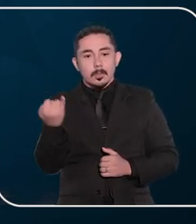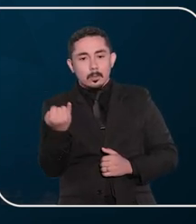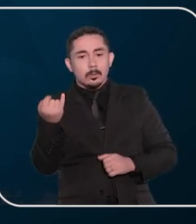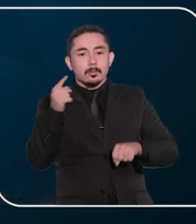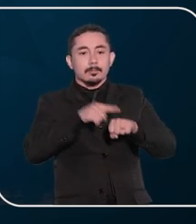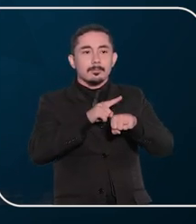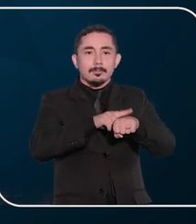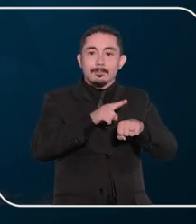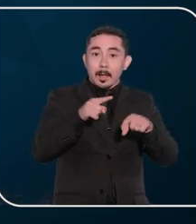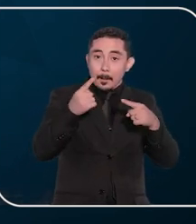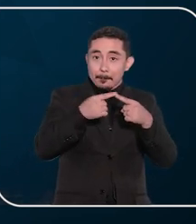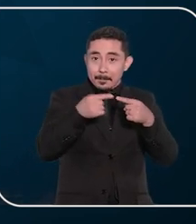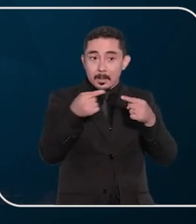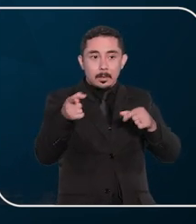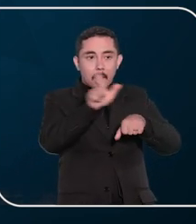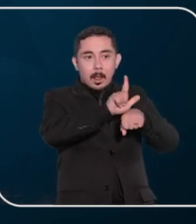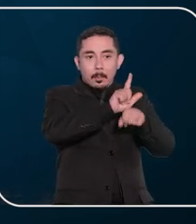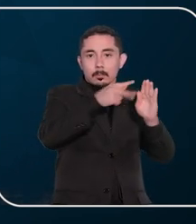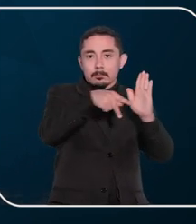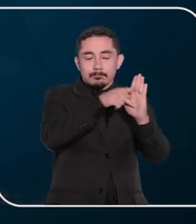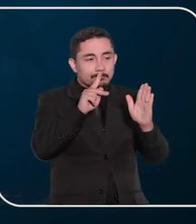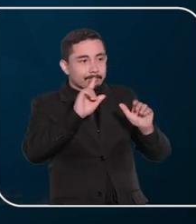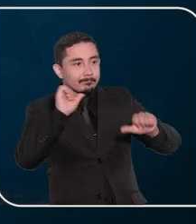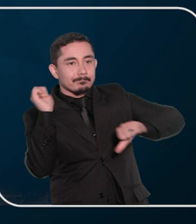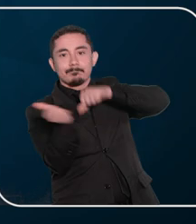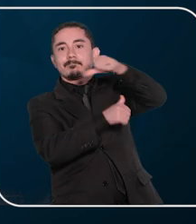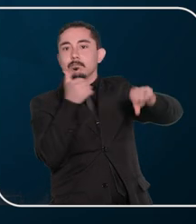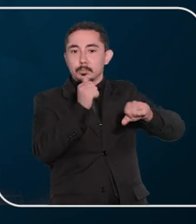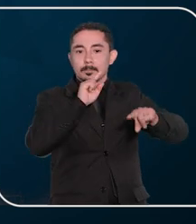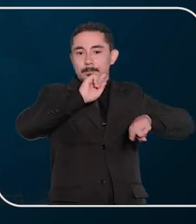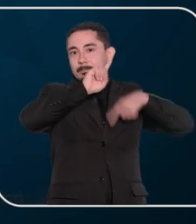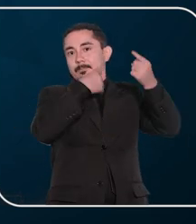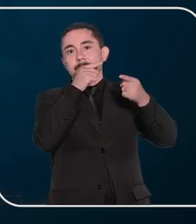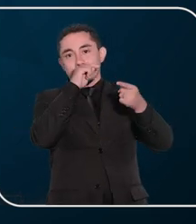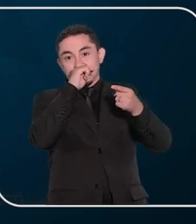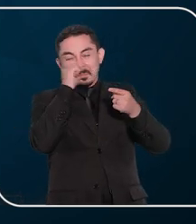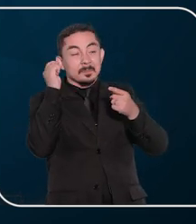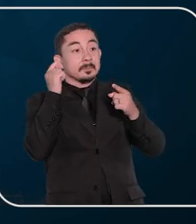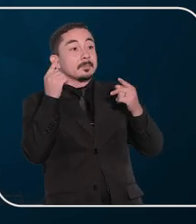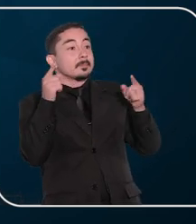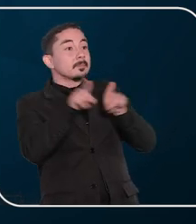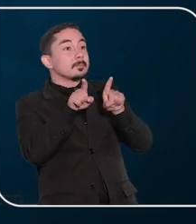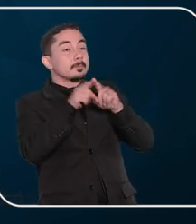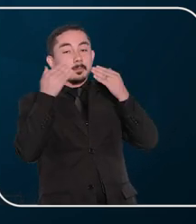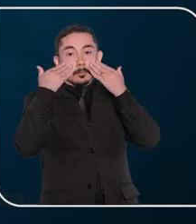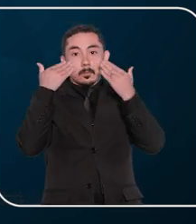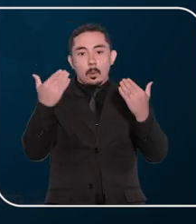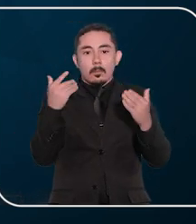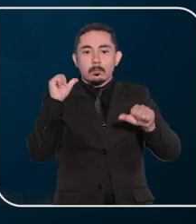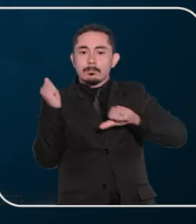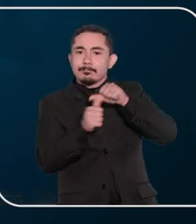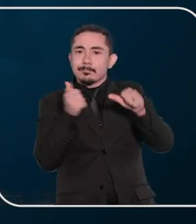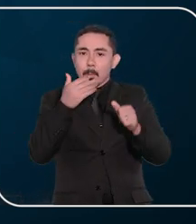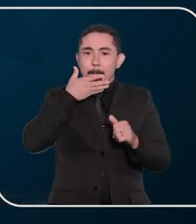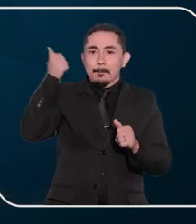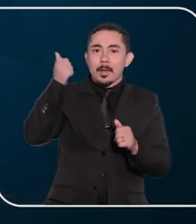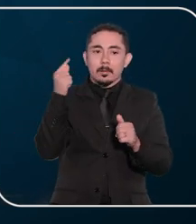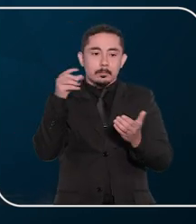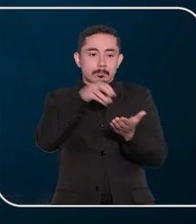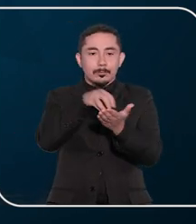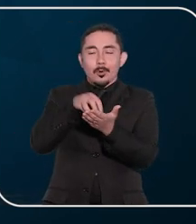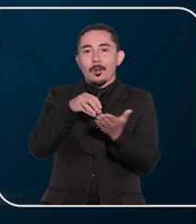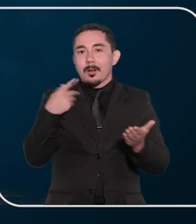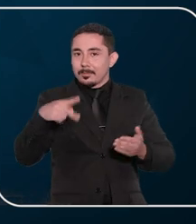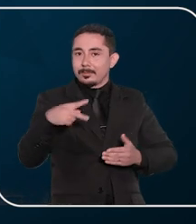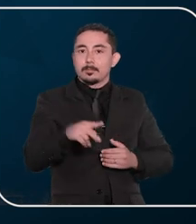O STJ é o laboratório de inovação o responsável por propor mudanças que resultem na melhoria dos serviços